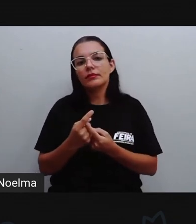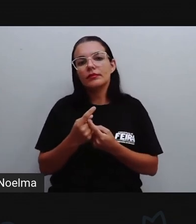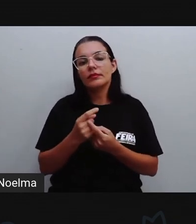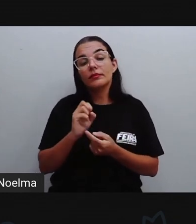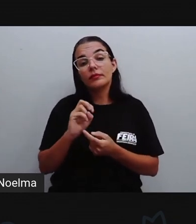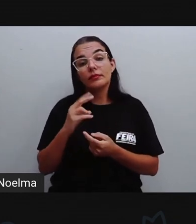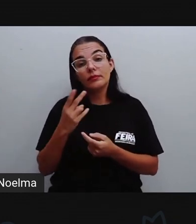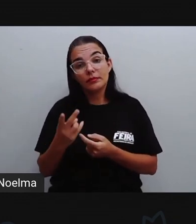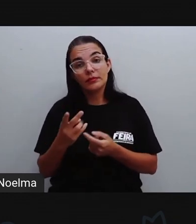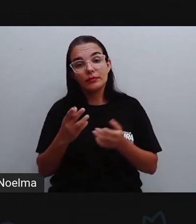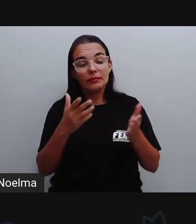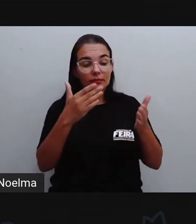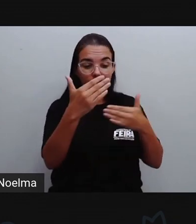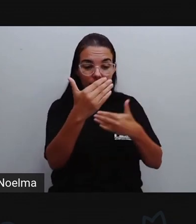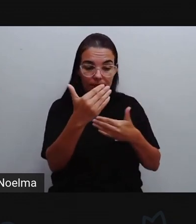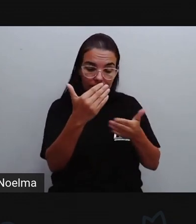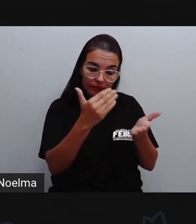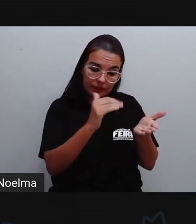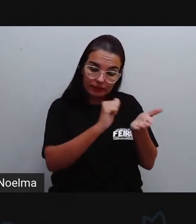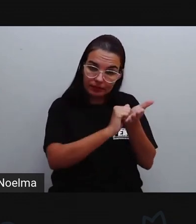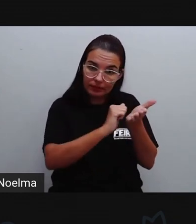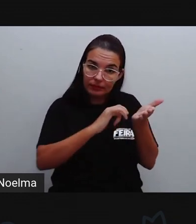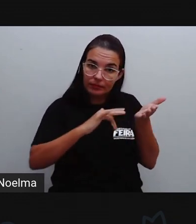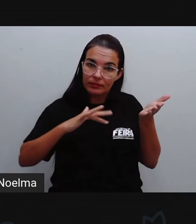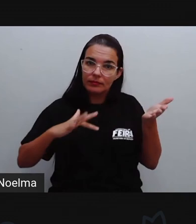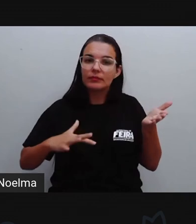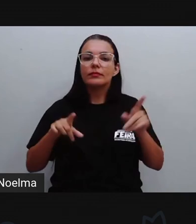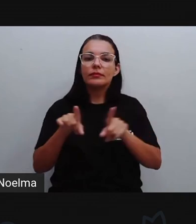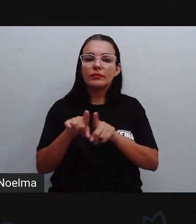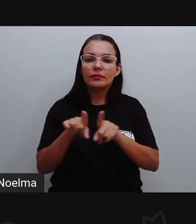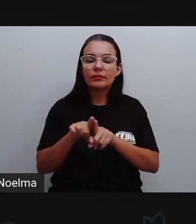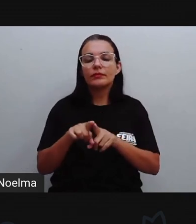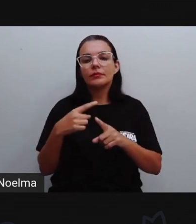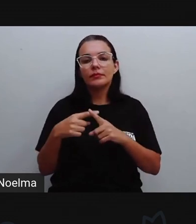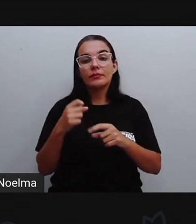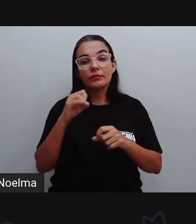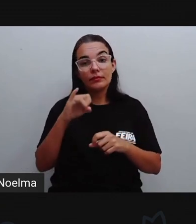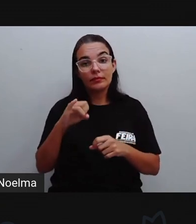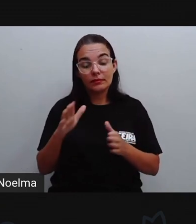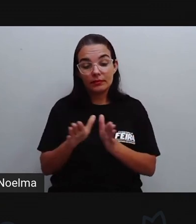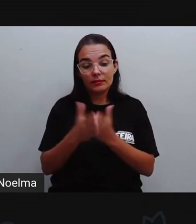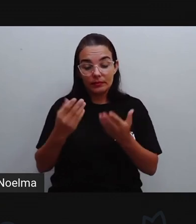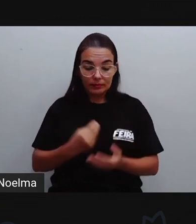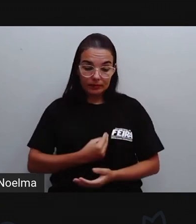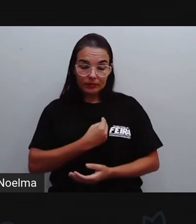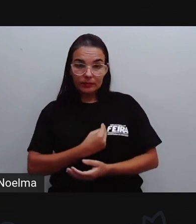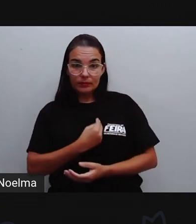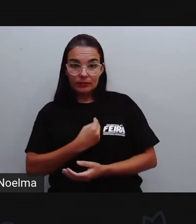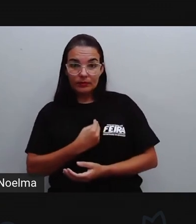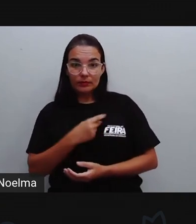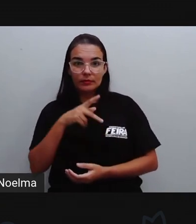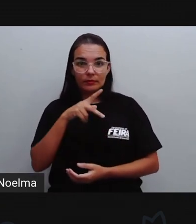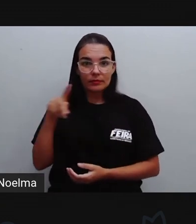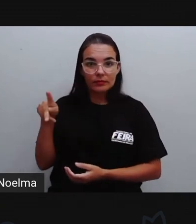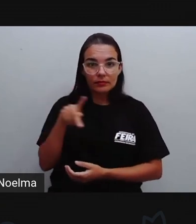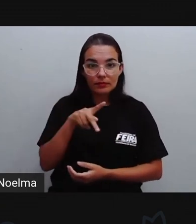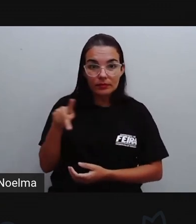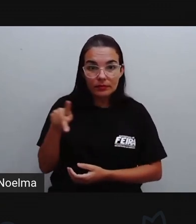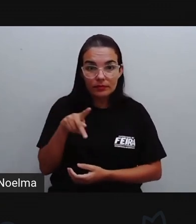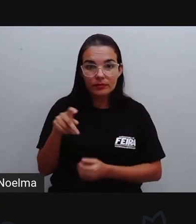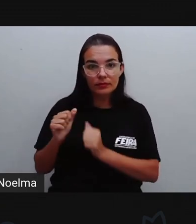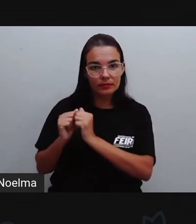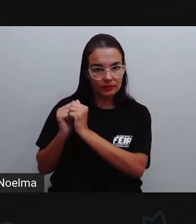ou na própria atividade aí para quando vocês estiverem no momento presencial com seu professor com a sua